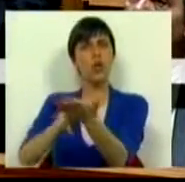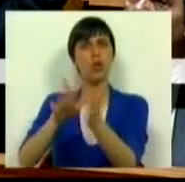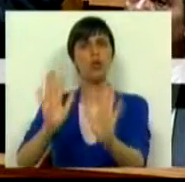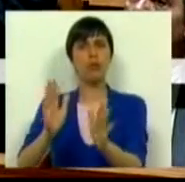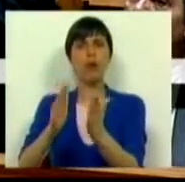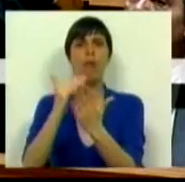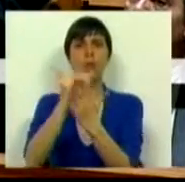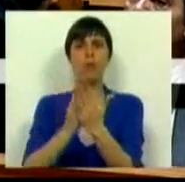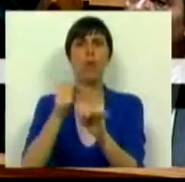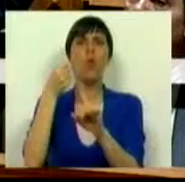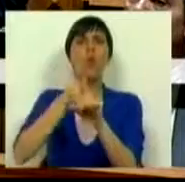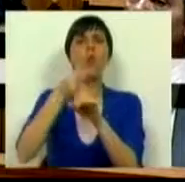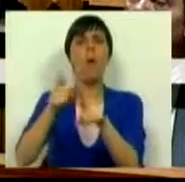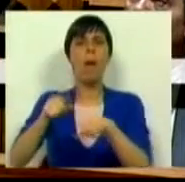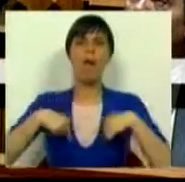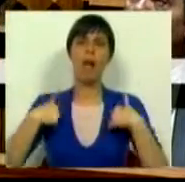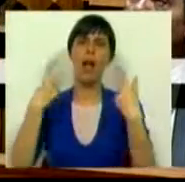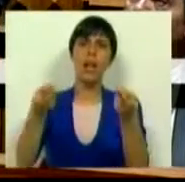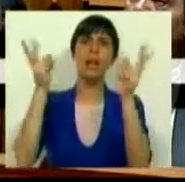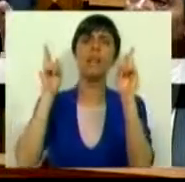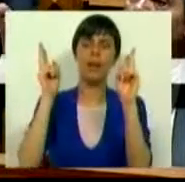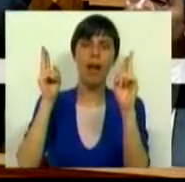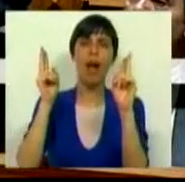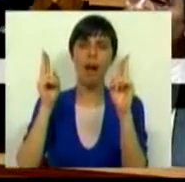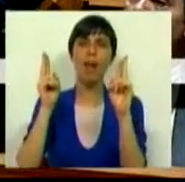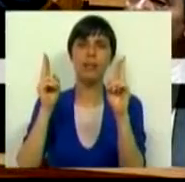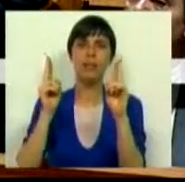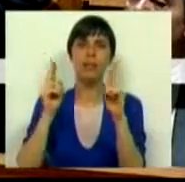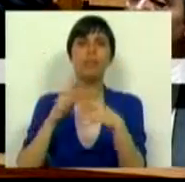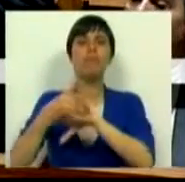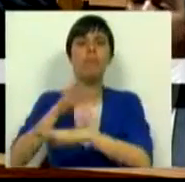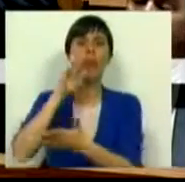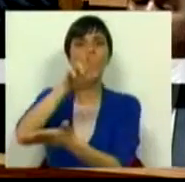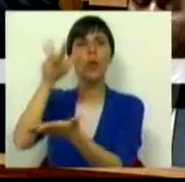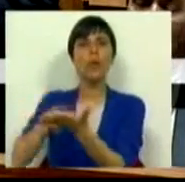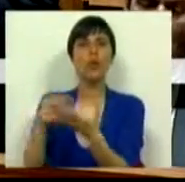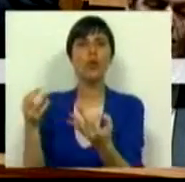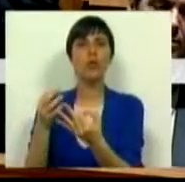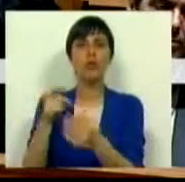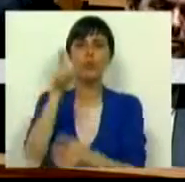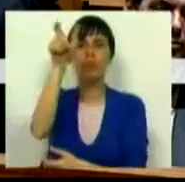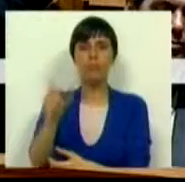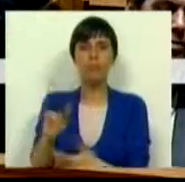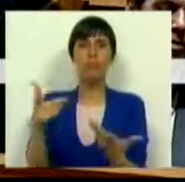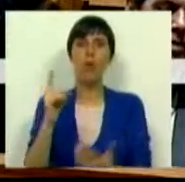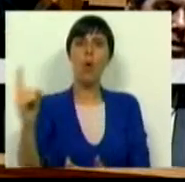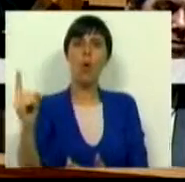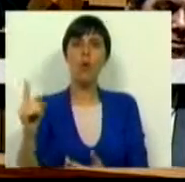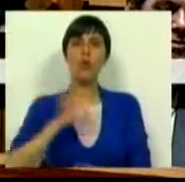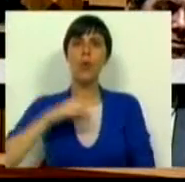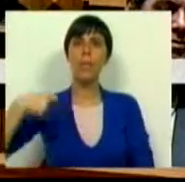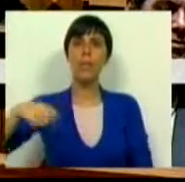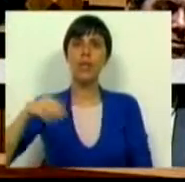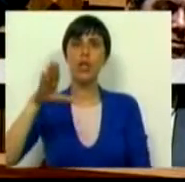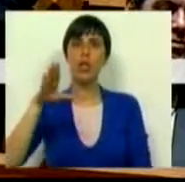pergaminhos no combate pela liberdade, através do reconhecimento na pessoa, através do Sr.